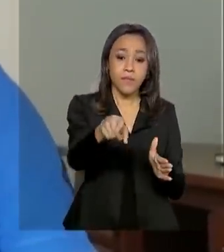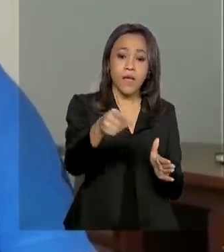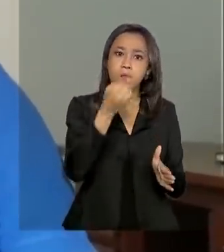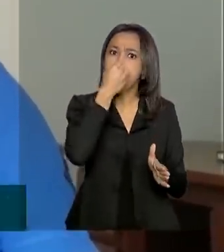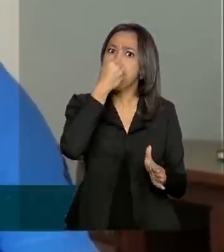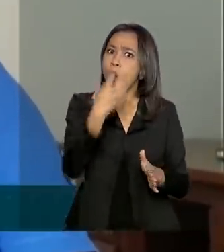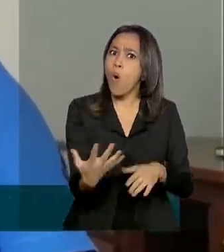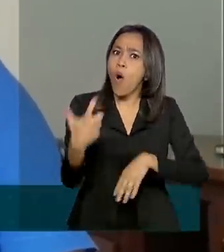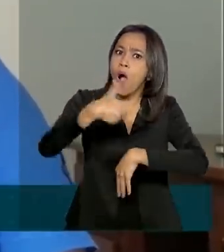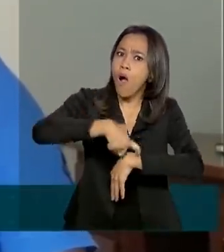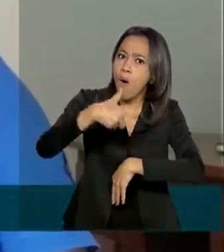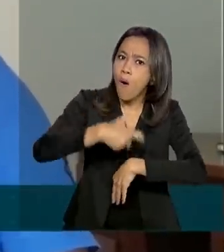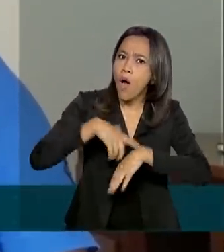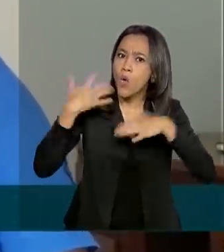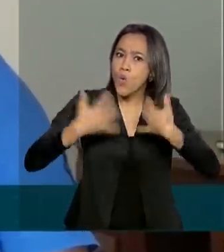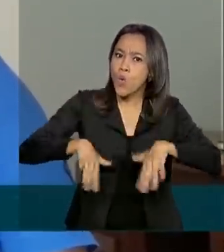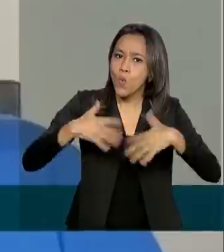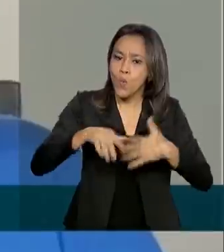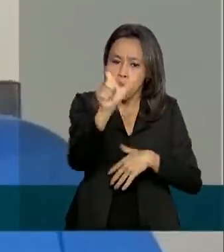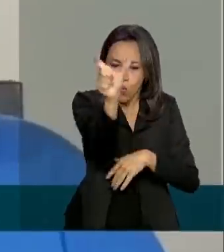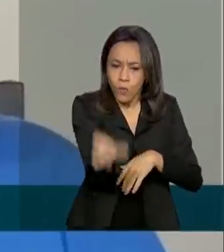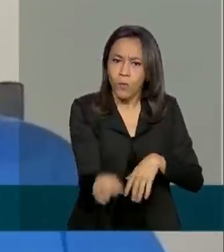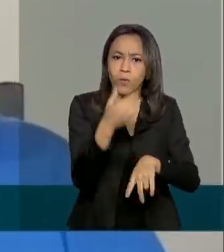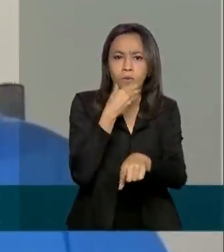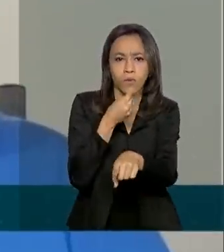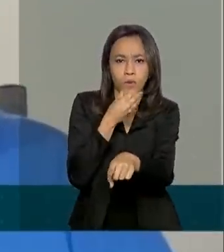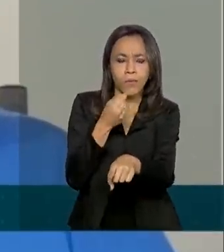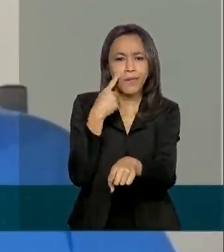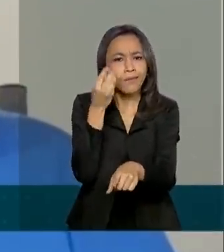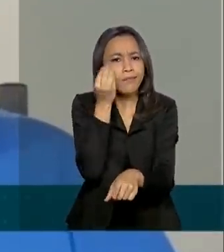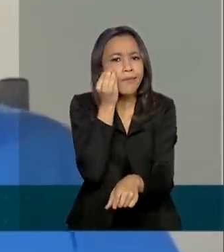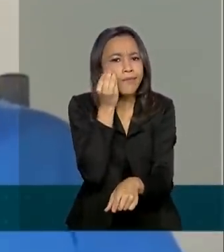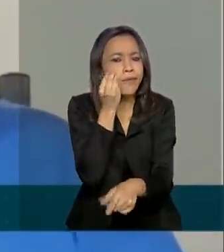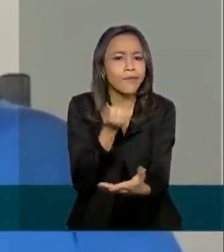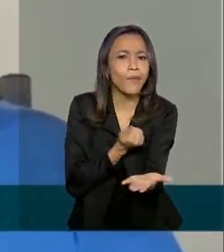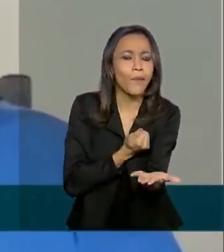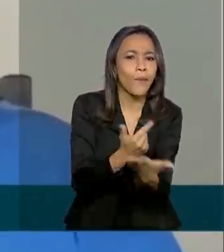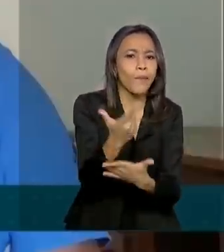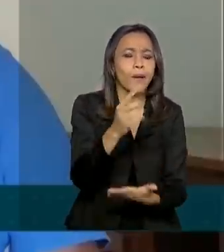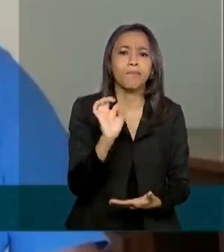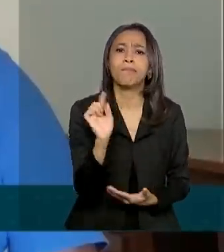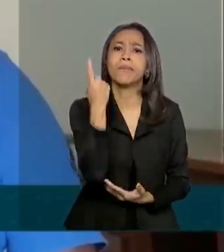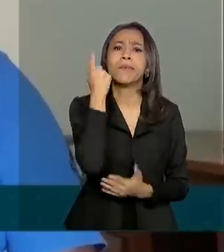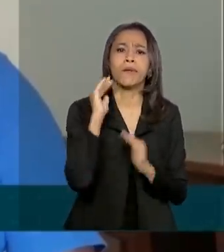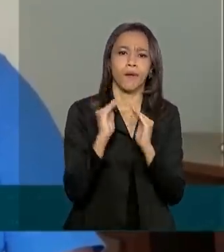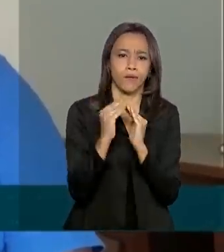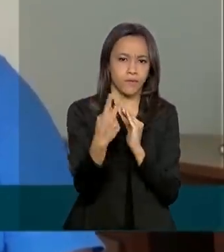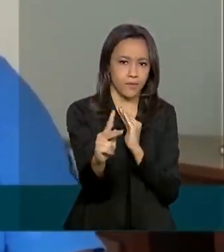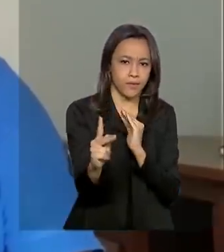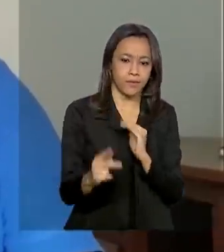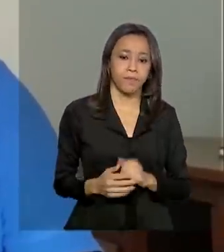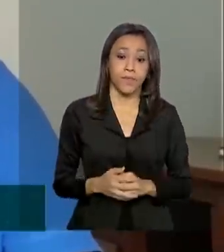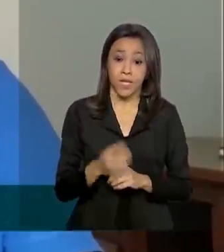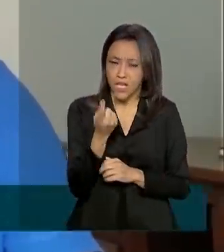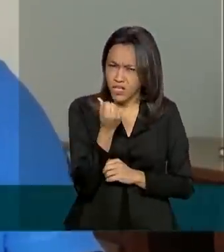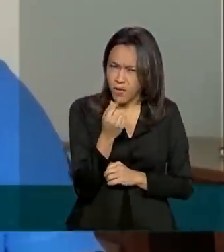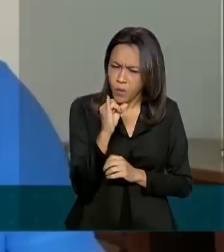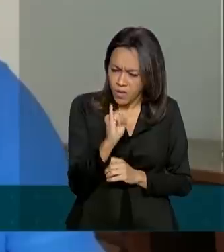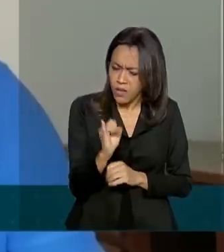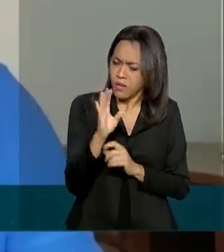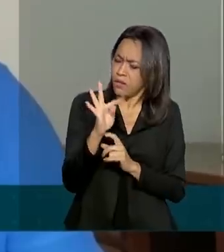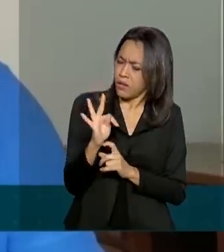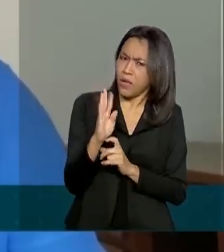em boa hora para o Vinícius, de Brasília, que está tentando comprar a primeira casa. Esse valor do ITBI que tem que ser pago nos